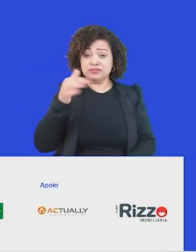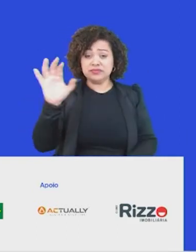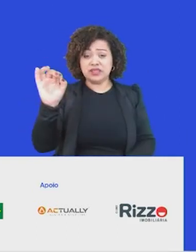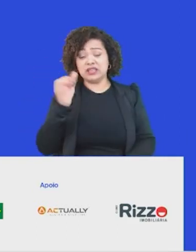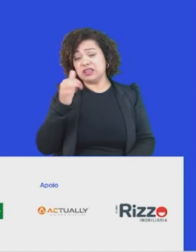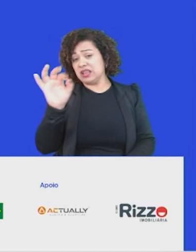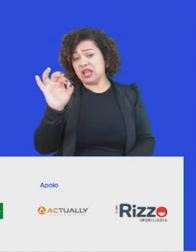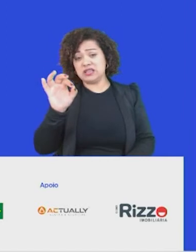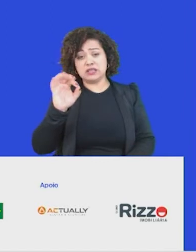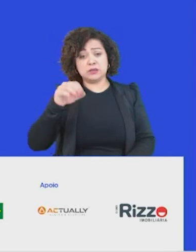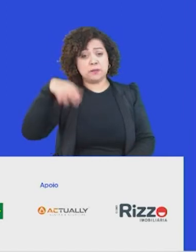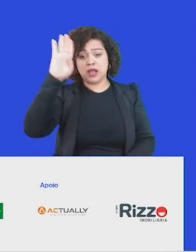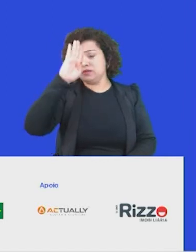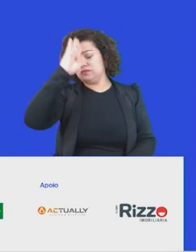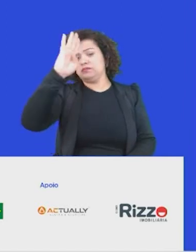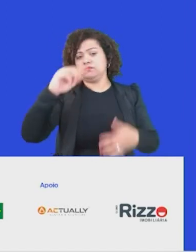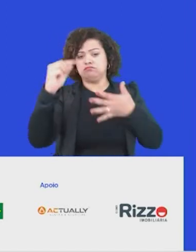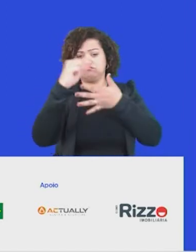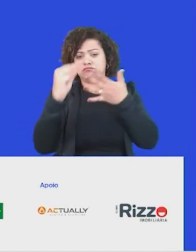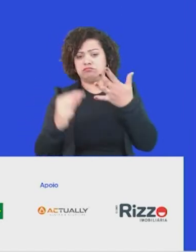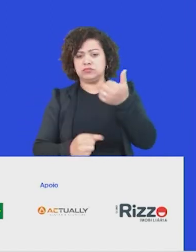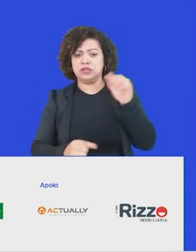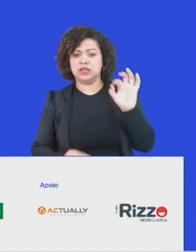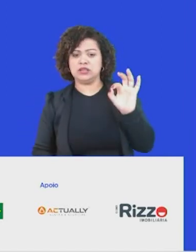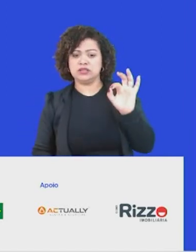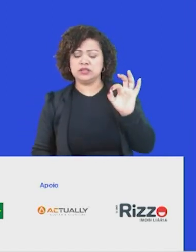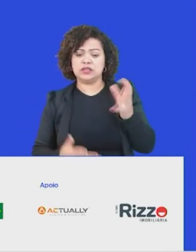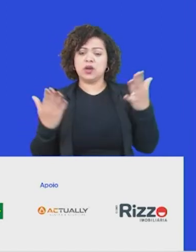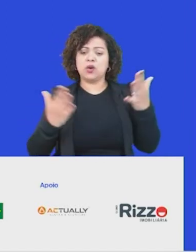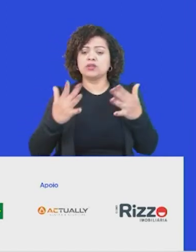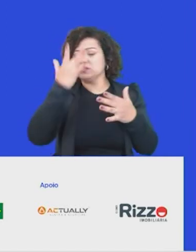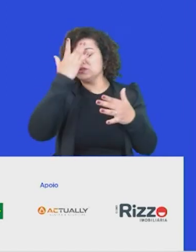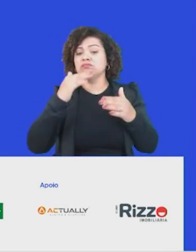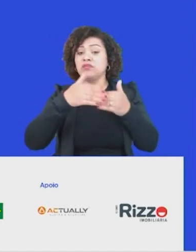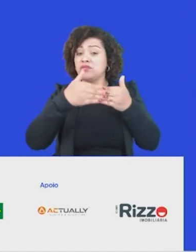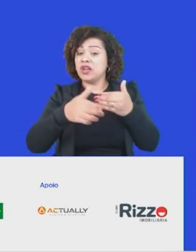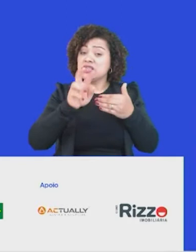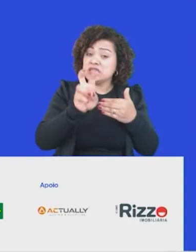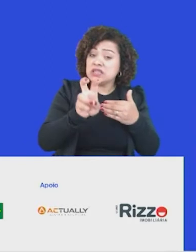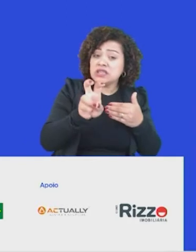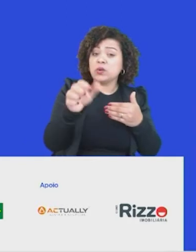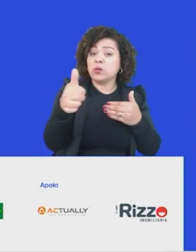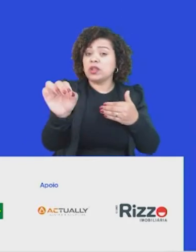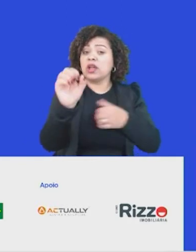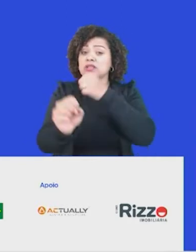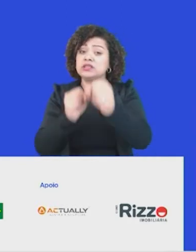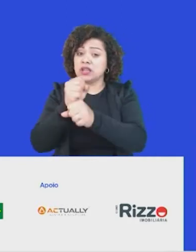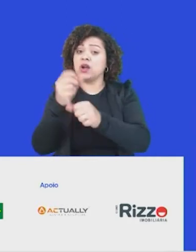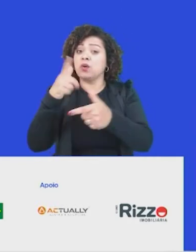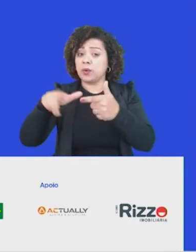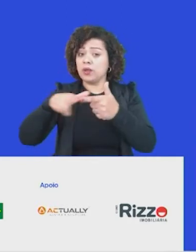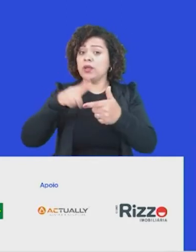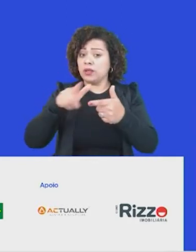mapeados da sociedade, da humanidade, para os próximos cinco a dez anos, são citados aqui